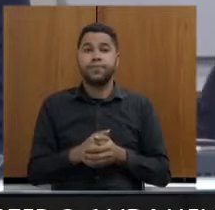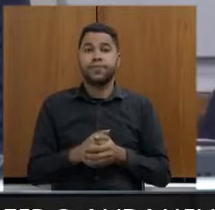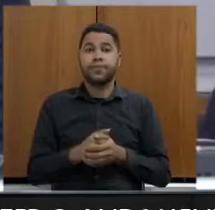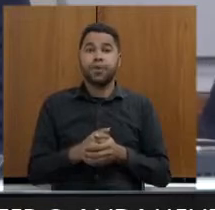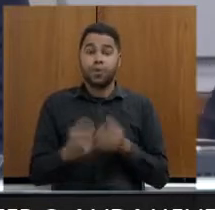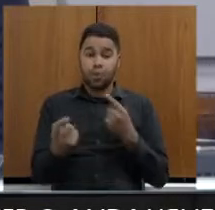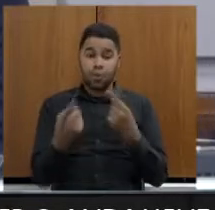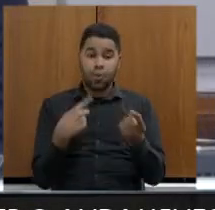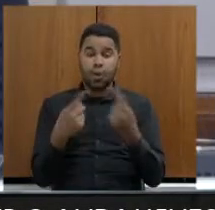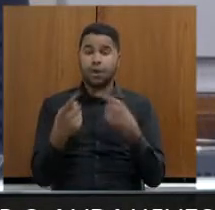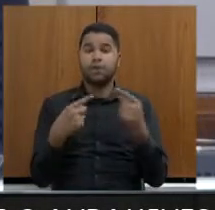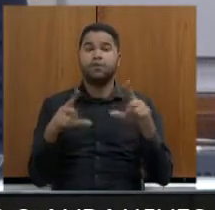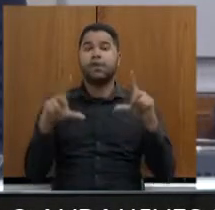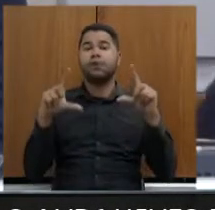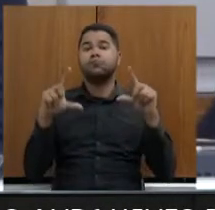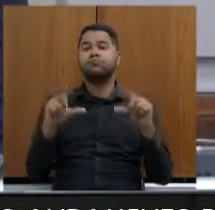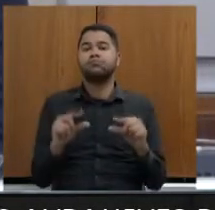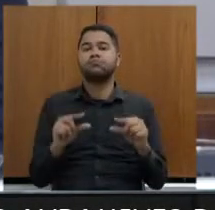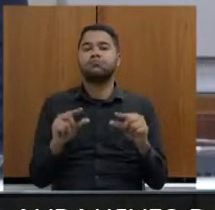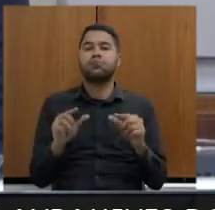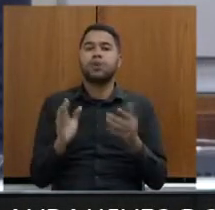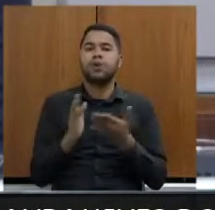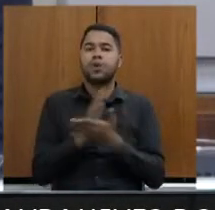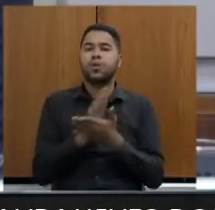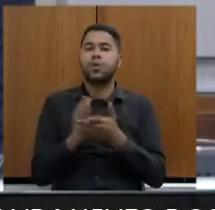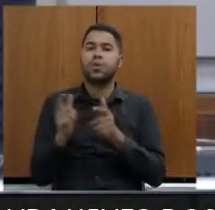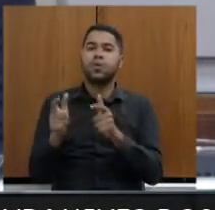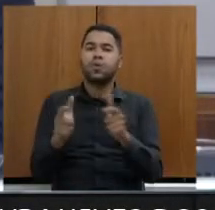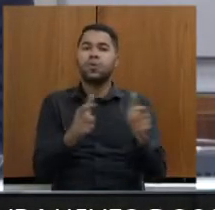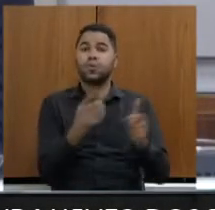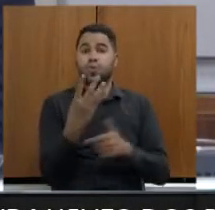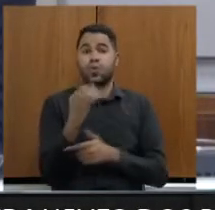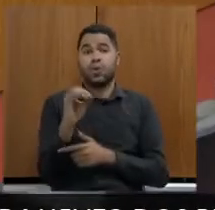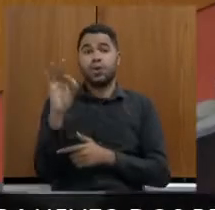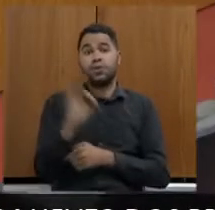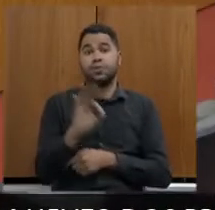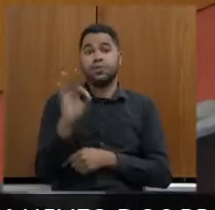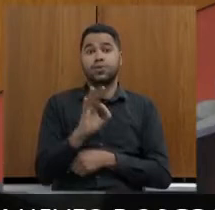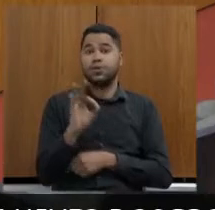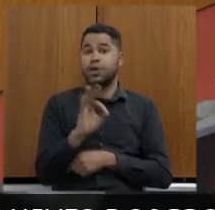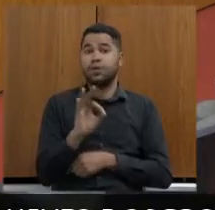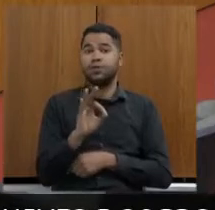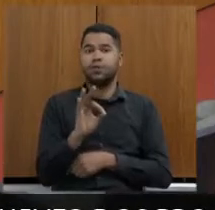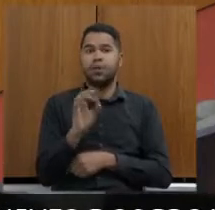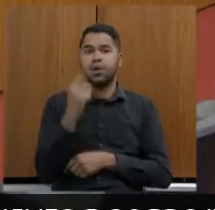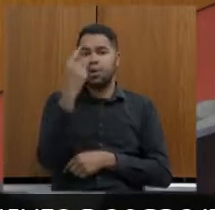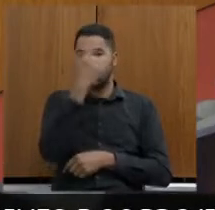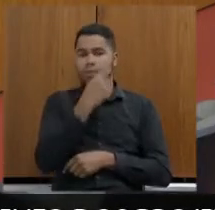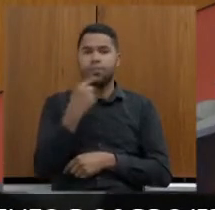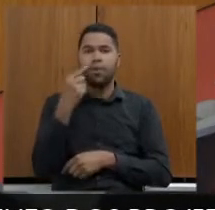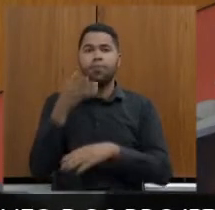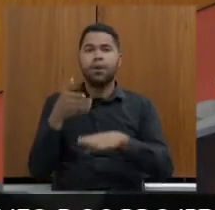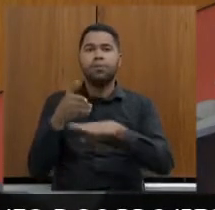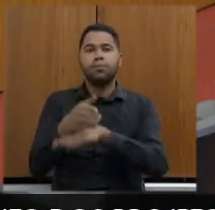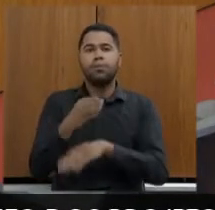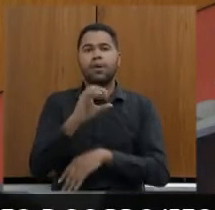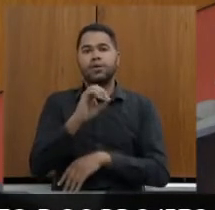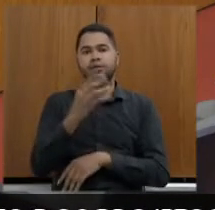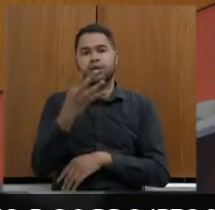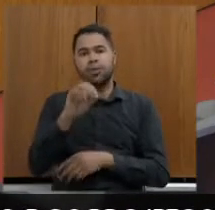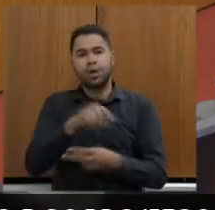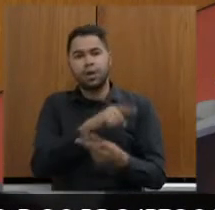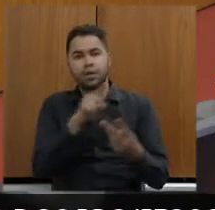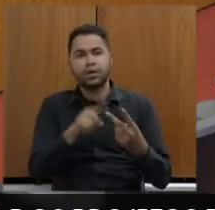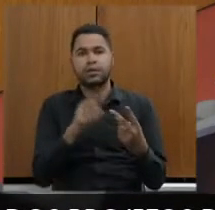vai reduzir, por exemplo, alguns locais em 40% a uma hora para você acessar a 040, para acessar a